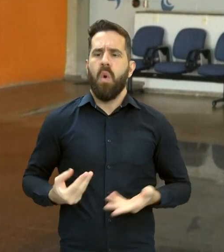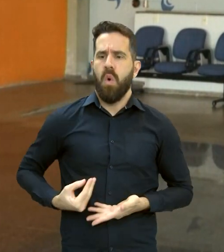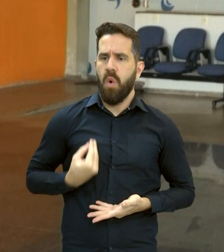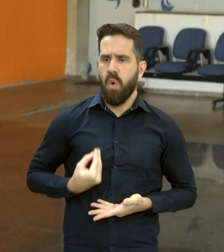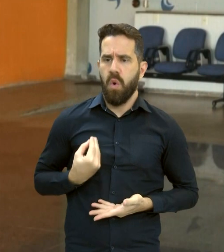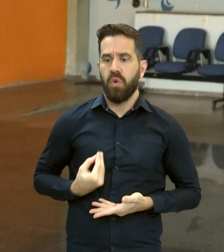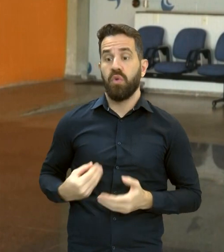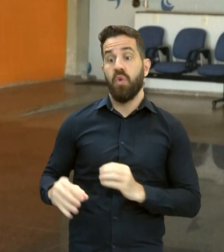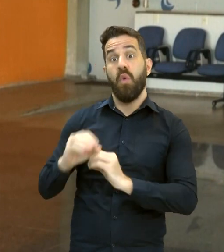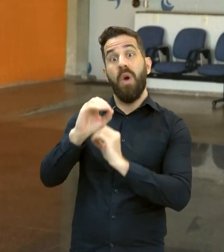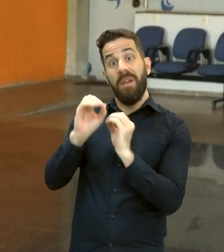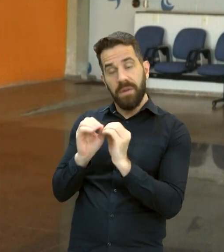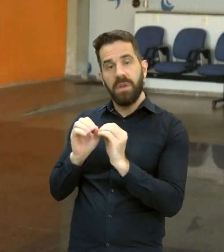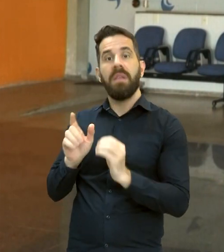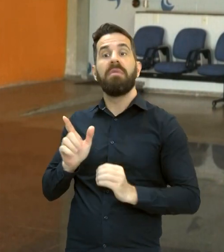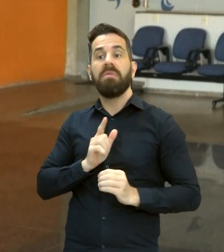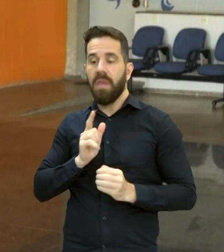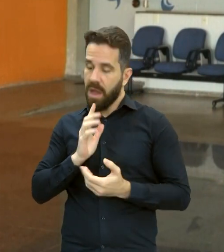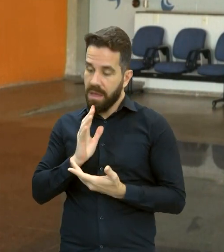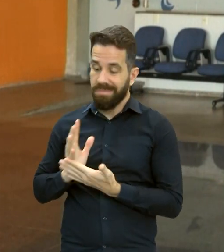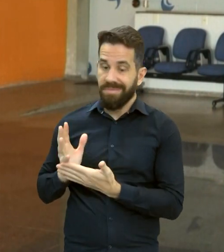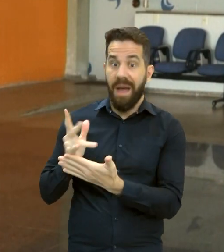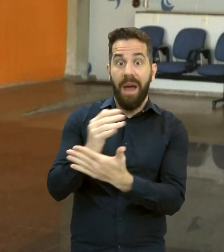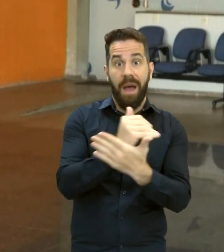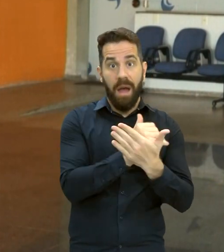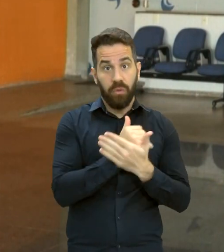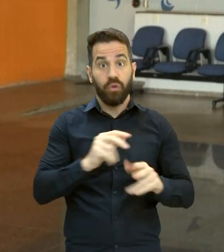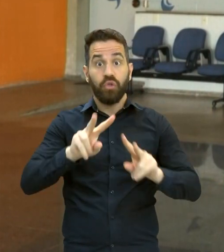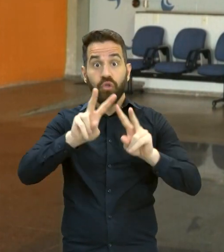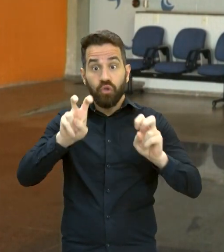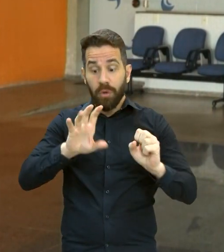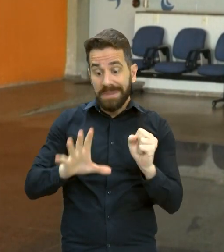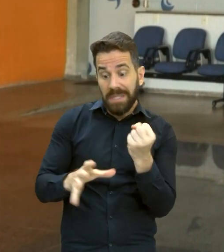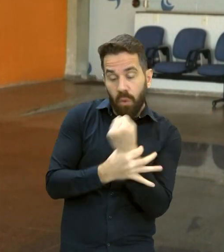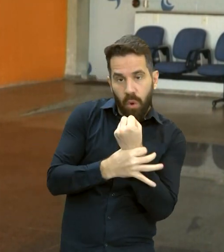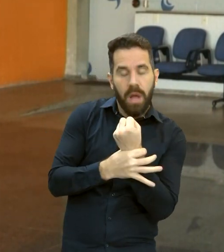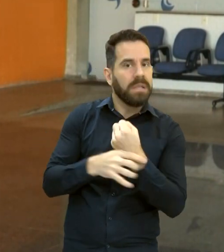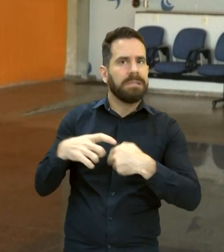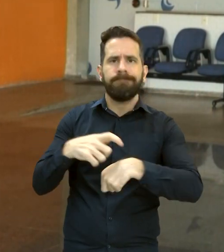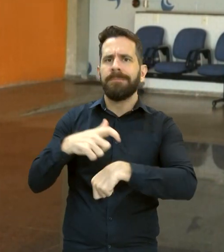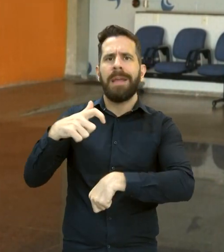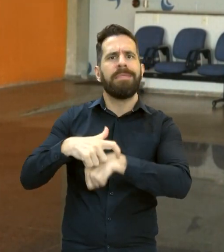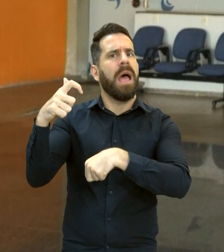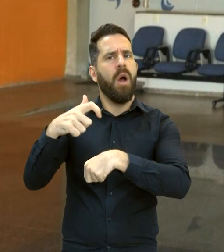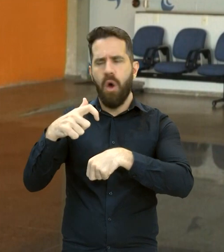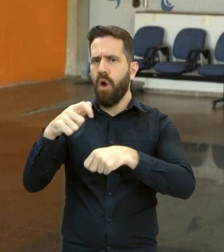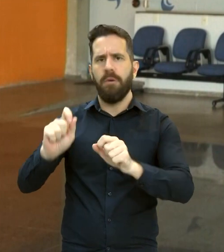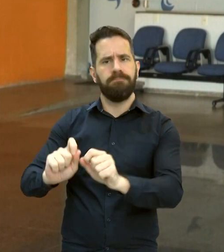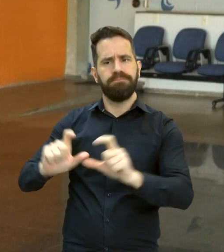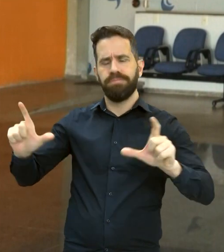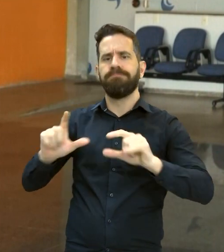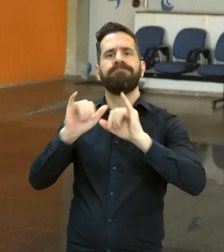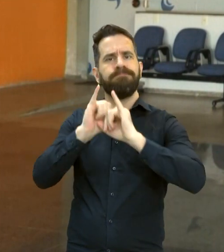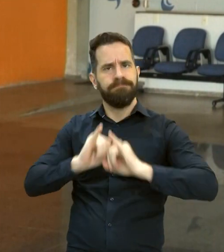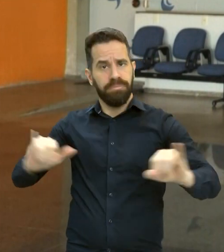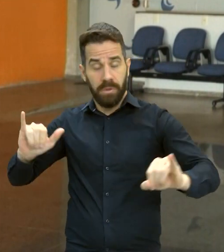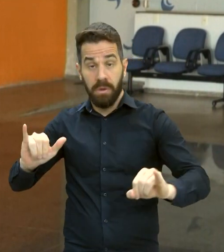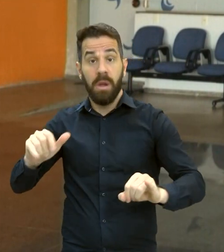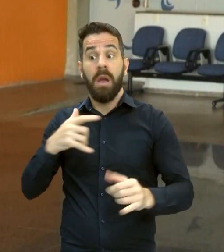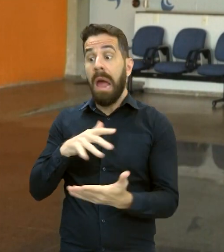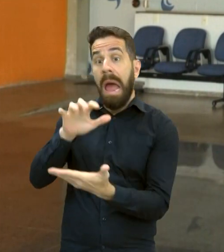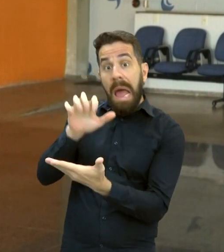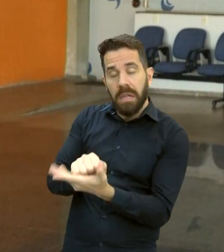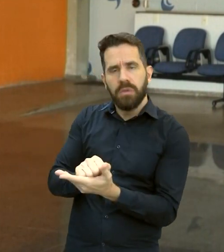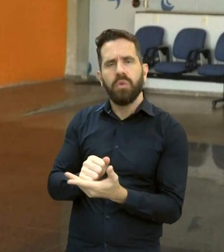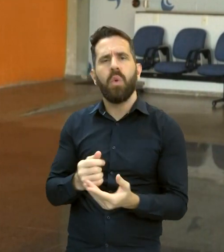disponibiliza os seus dados de segurança em tempo real. Os registros são realizados por telefone ou